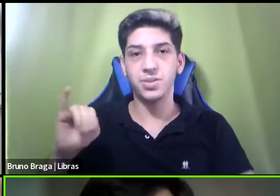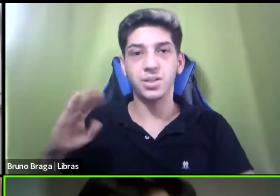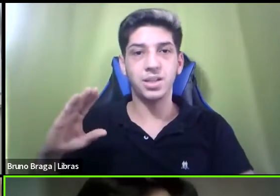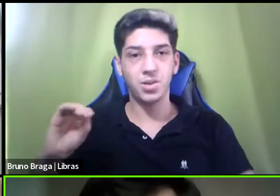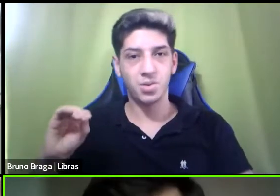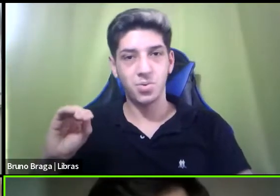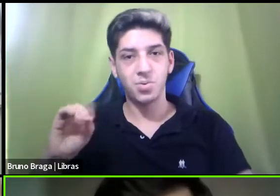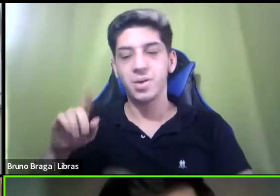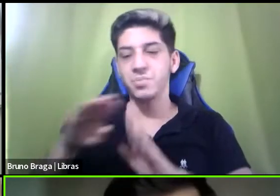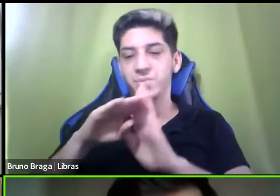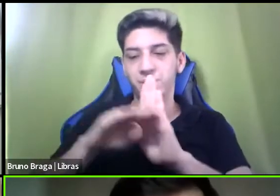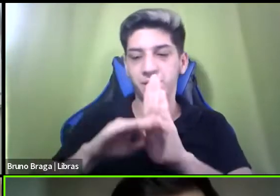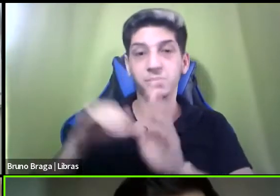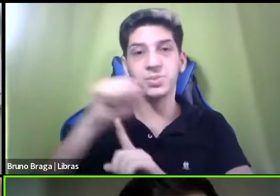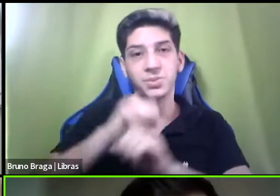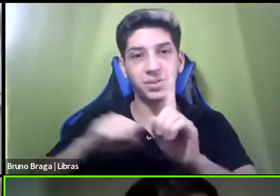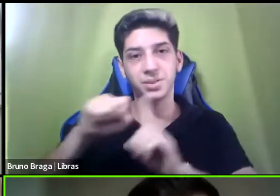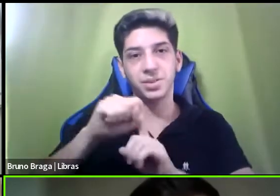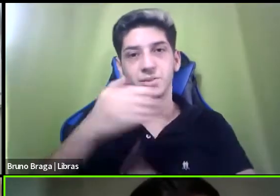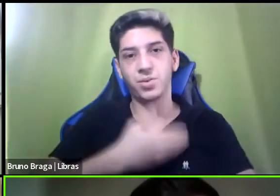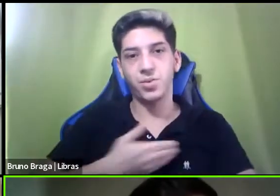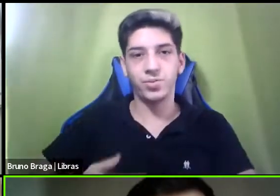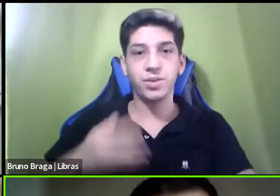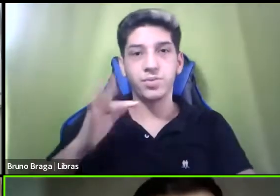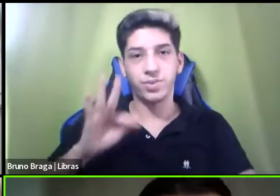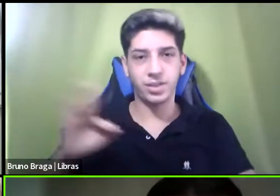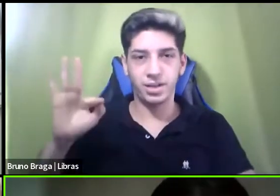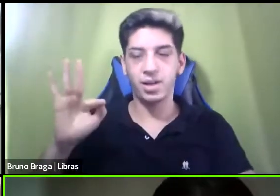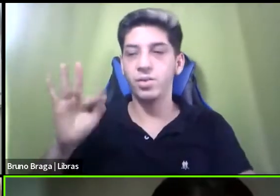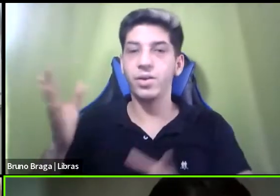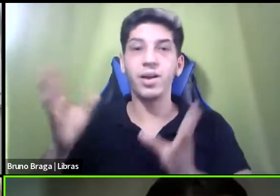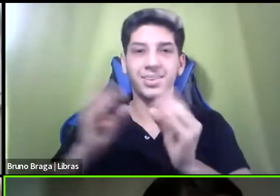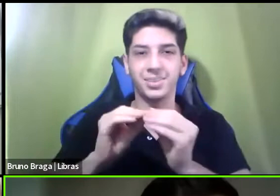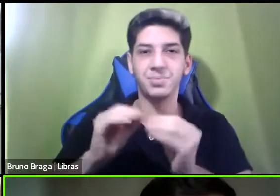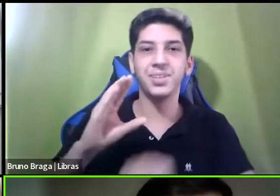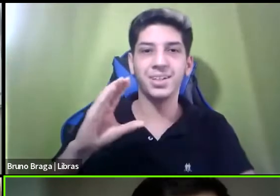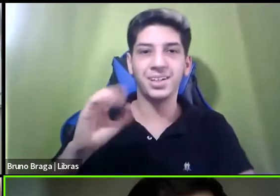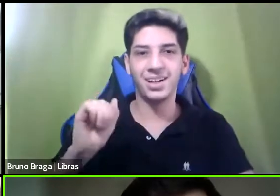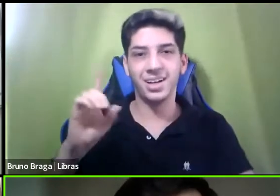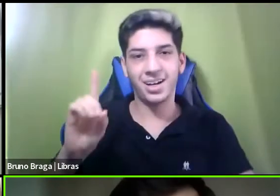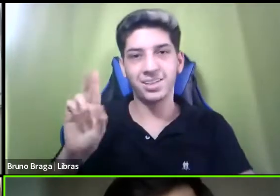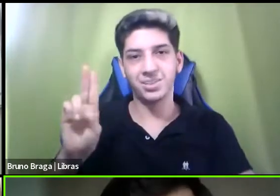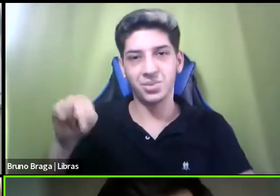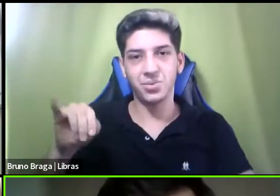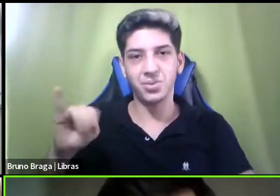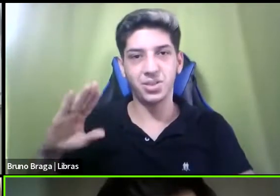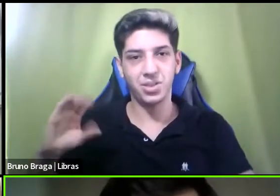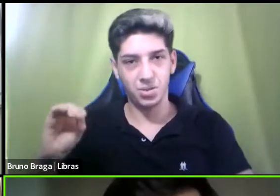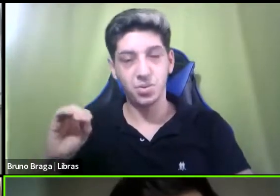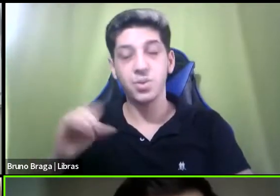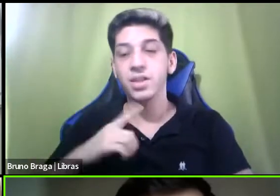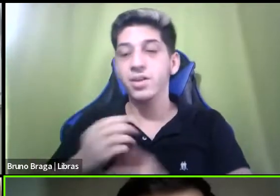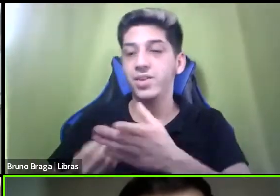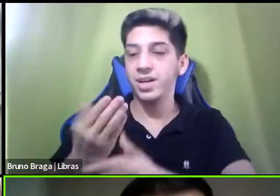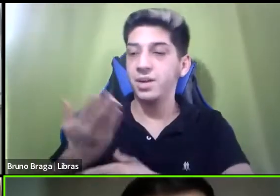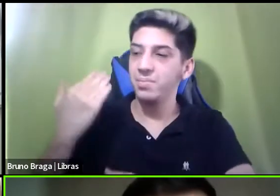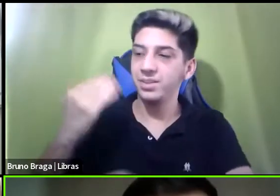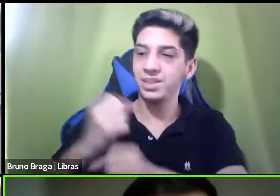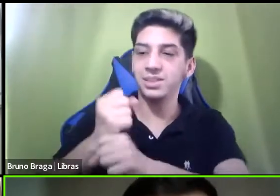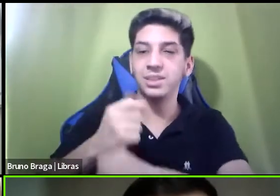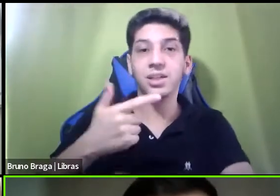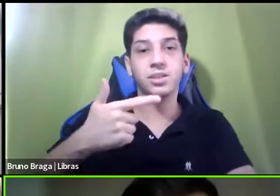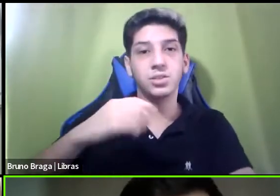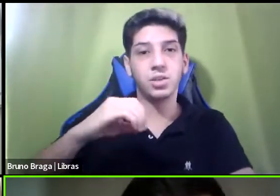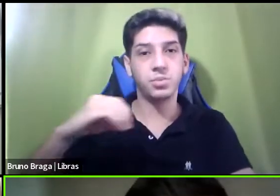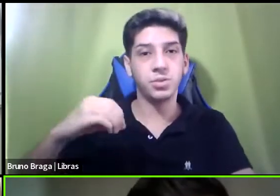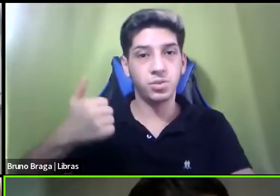federal mais conhecido como CADÚNICO que foi criado em 2001 mas somente alimentado devidamente